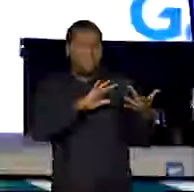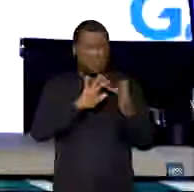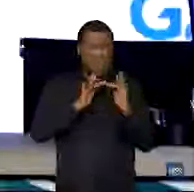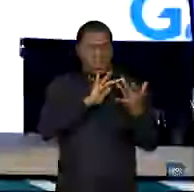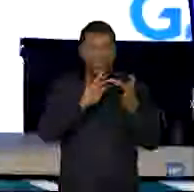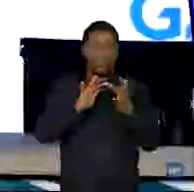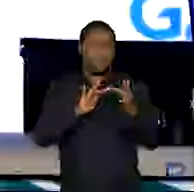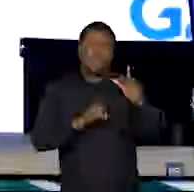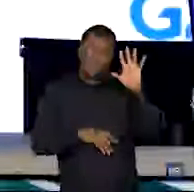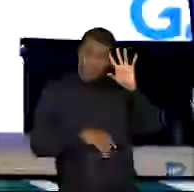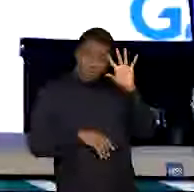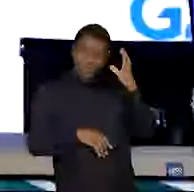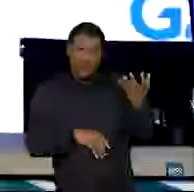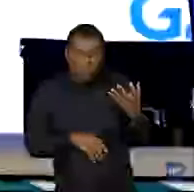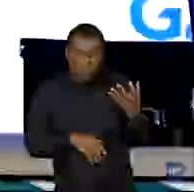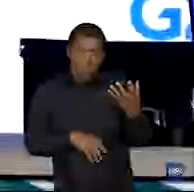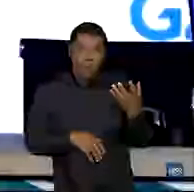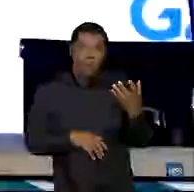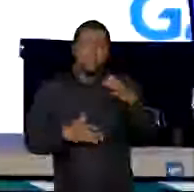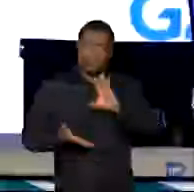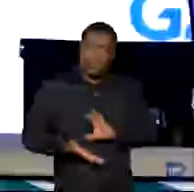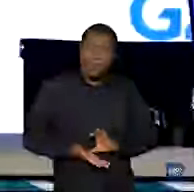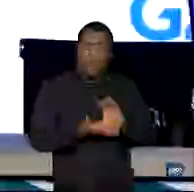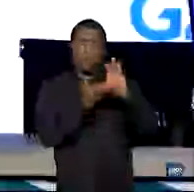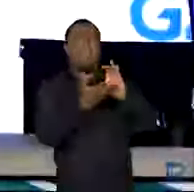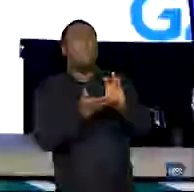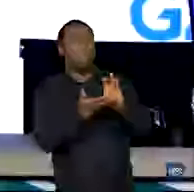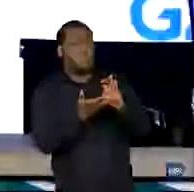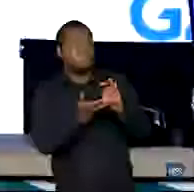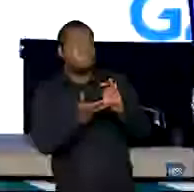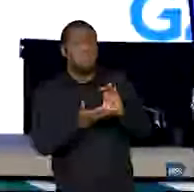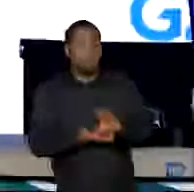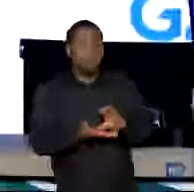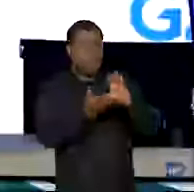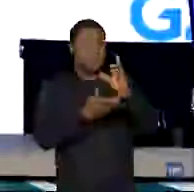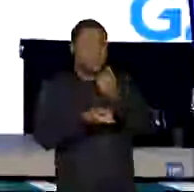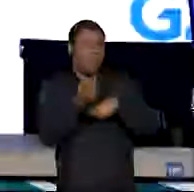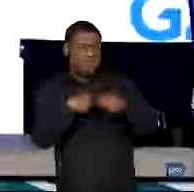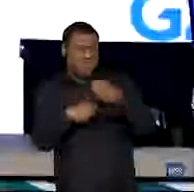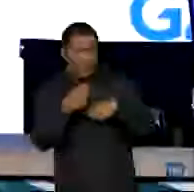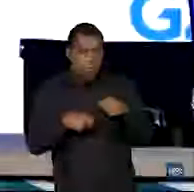nos boards, ou seja, nos conselhos de organismos econômicos e financeiros.